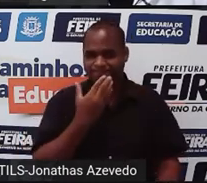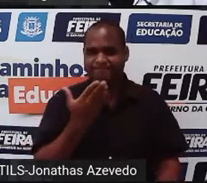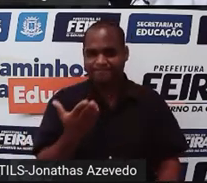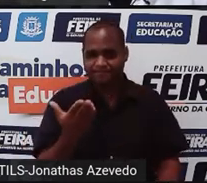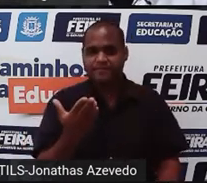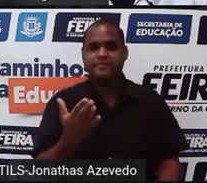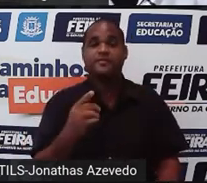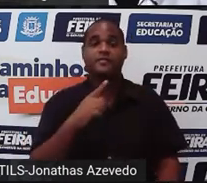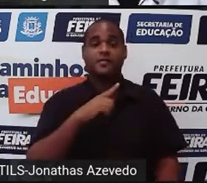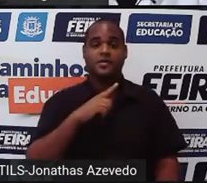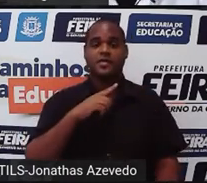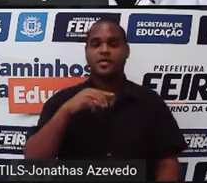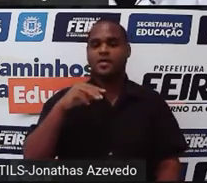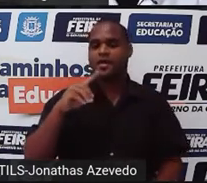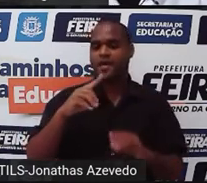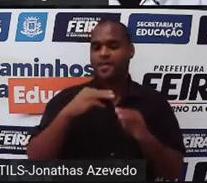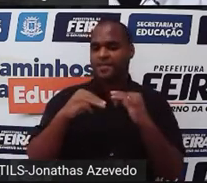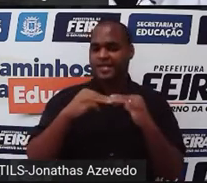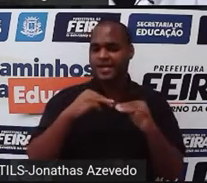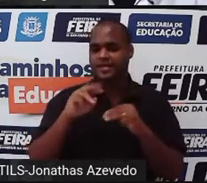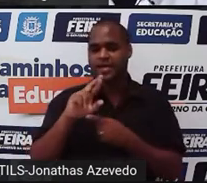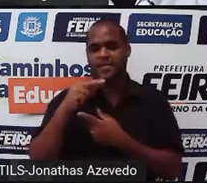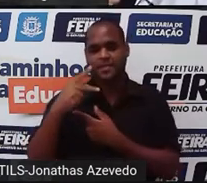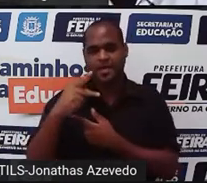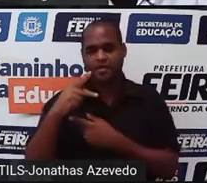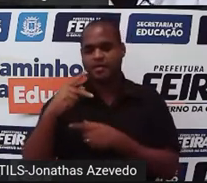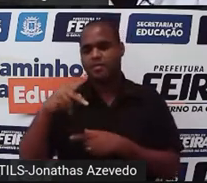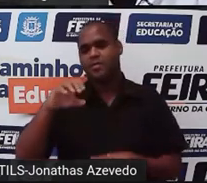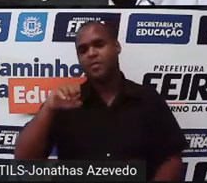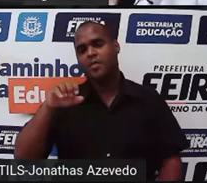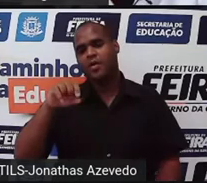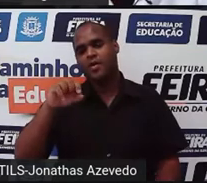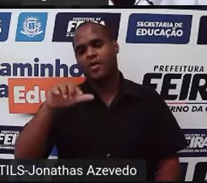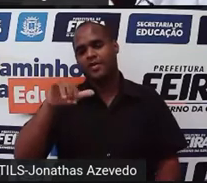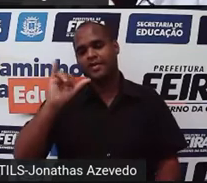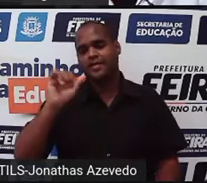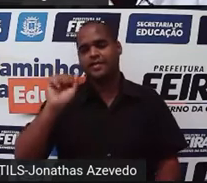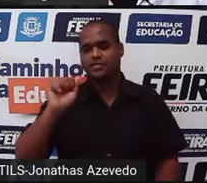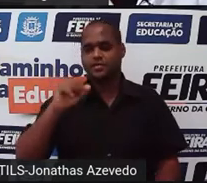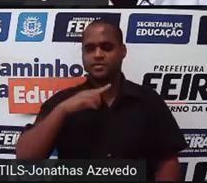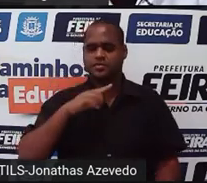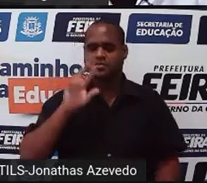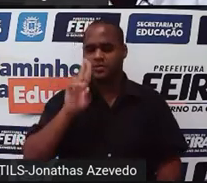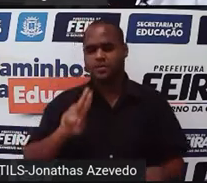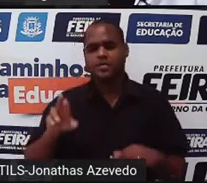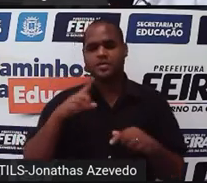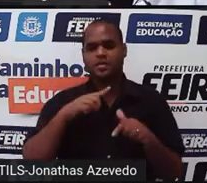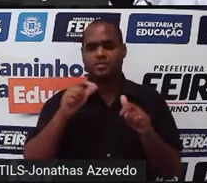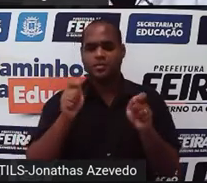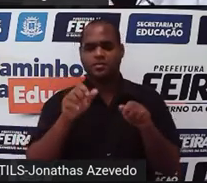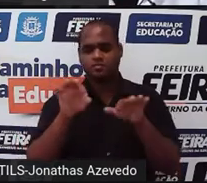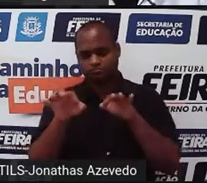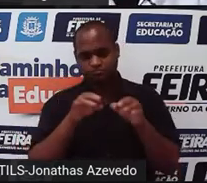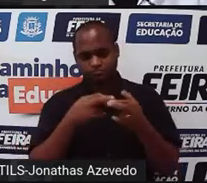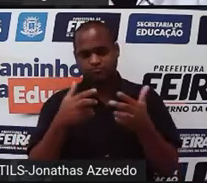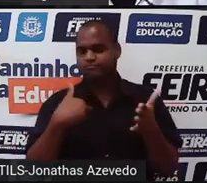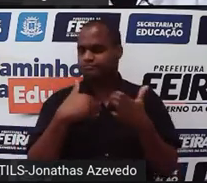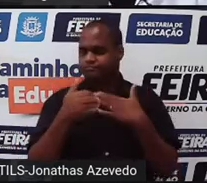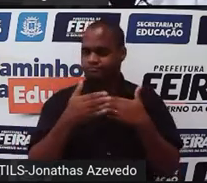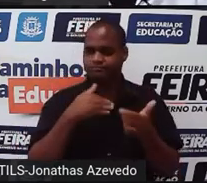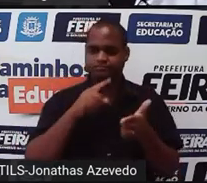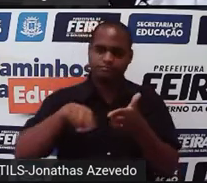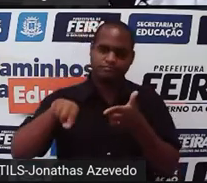né? É o método de resolução de problemas de Pólia. E você pode estar usando ele para resolver qualquer